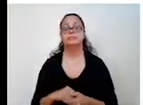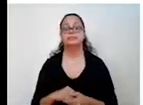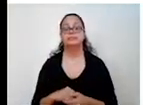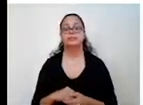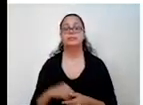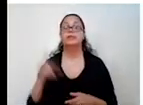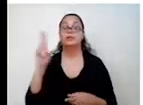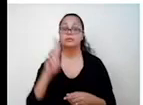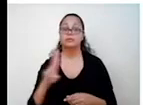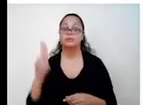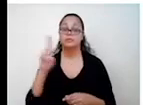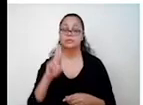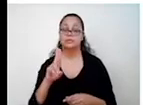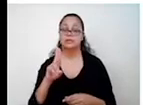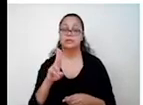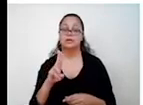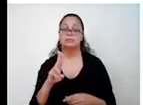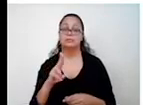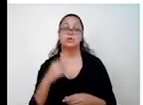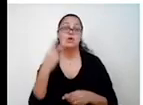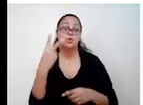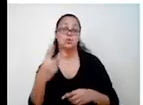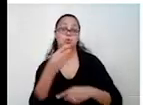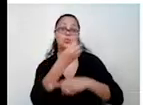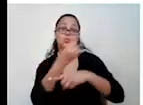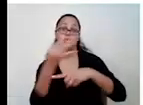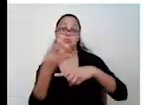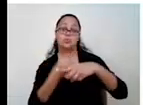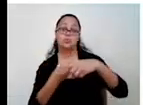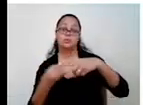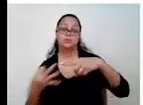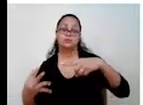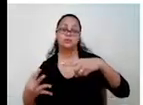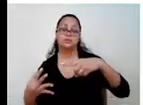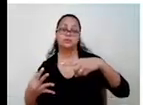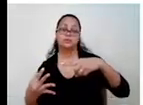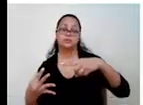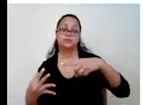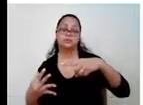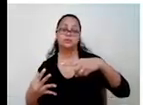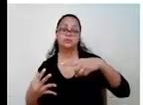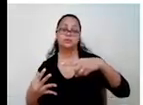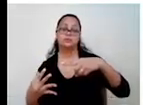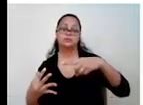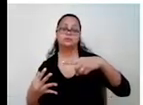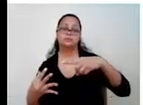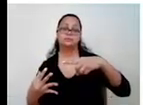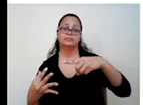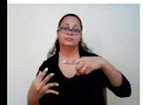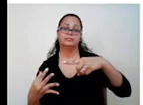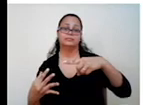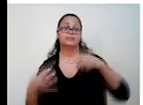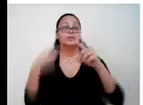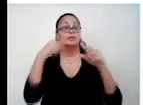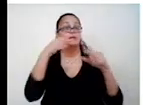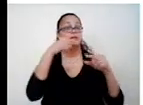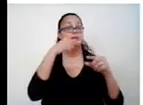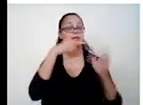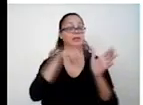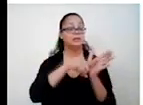Quando a divisão é entre duas frações, eu copio a fração de cima, ó. Copiei 5 terços. Negativo.